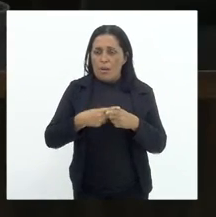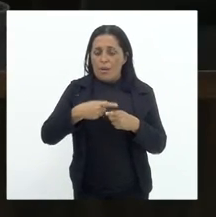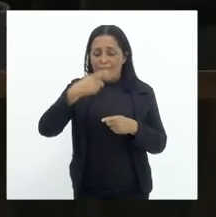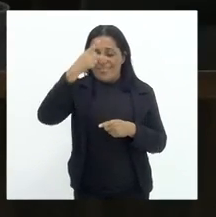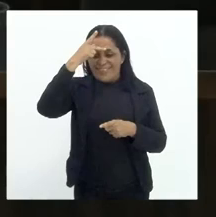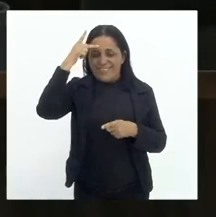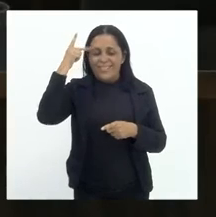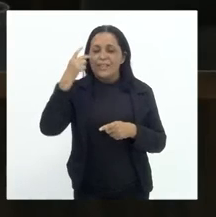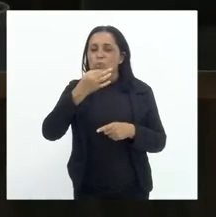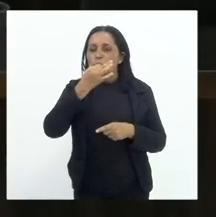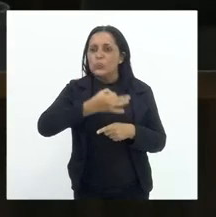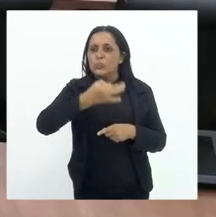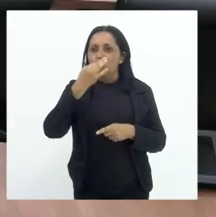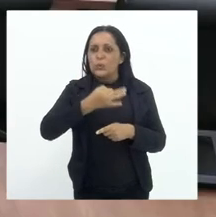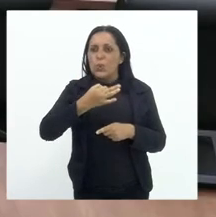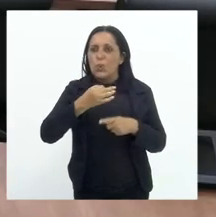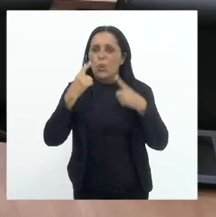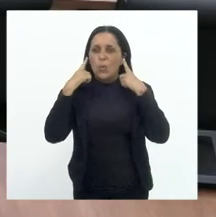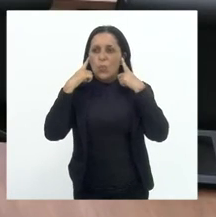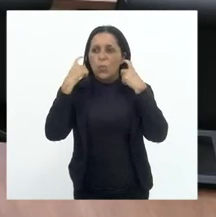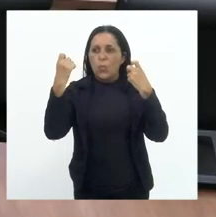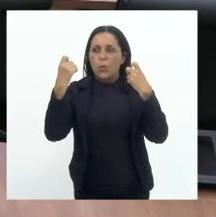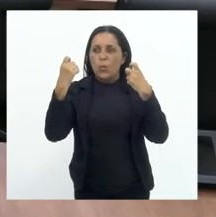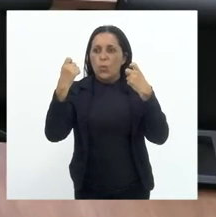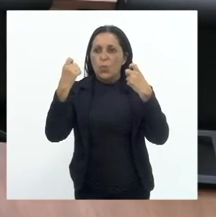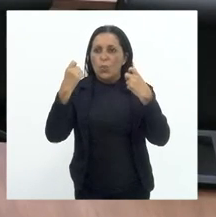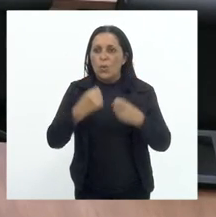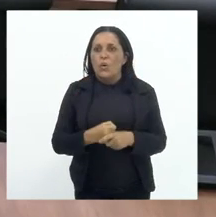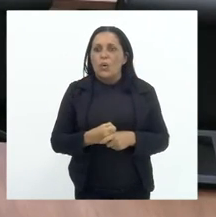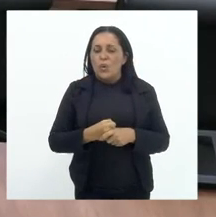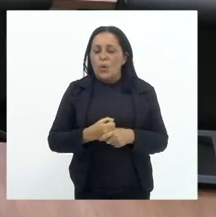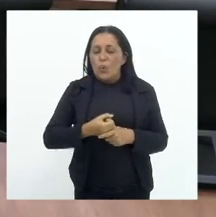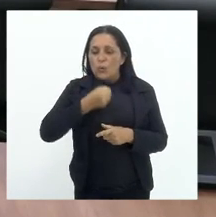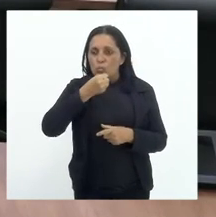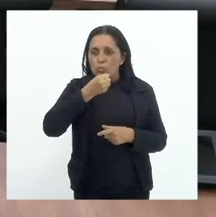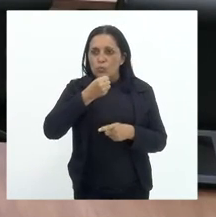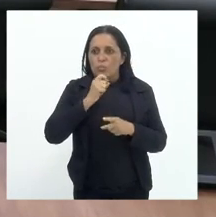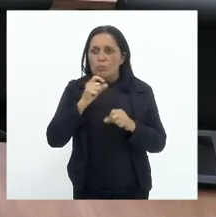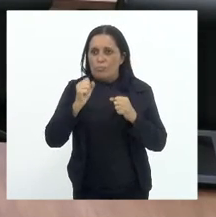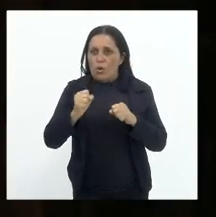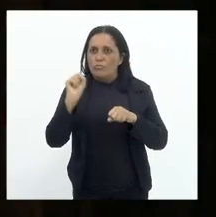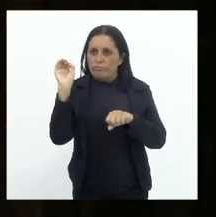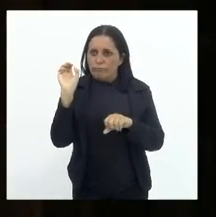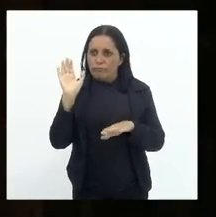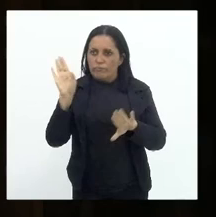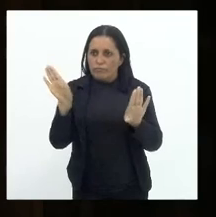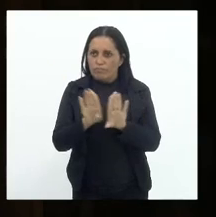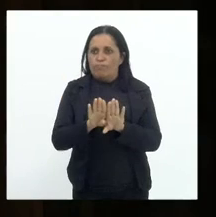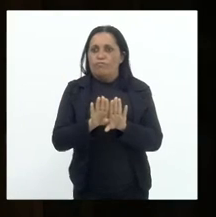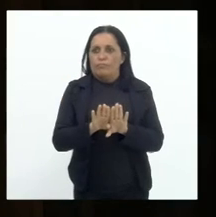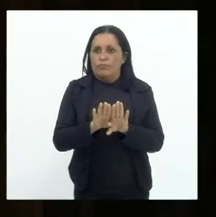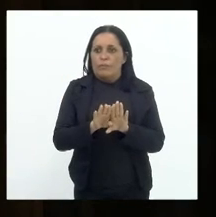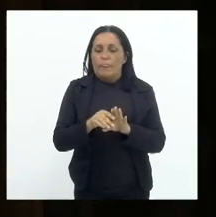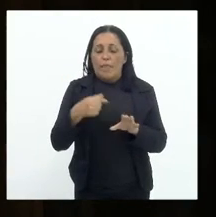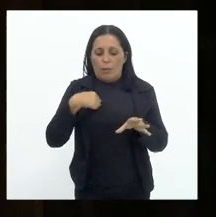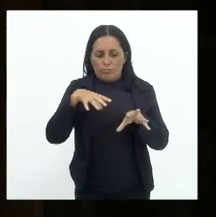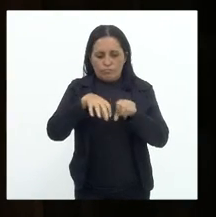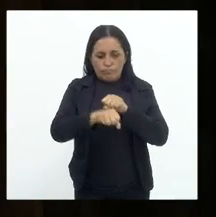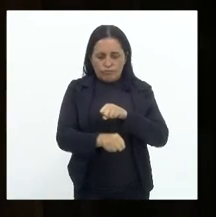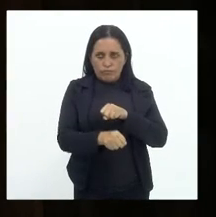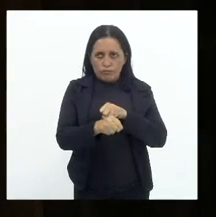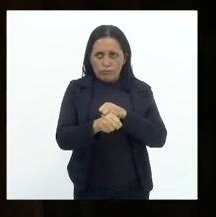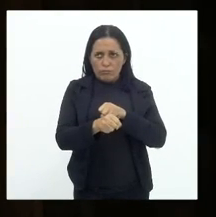interferência aqui. É alguém que abriu o microfone. Mas eu me formei e